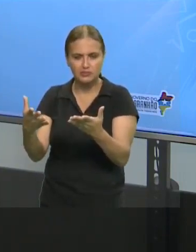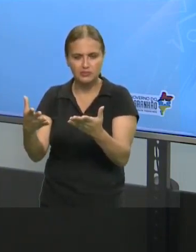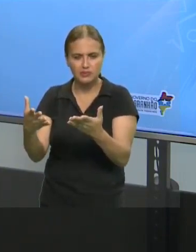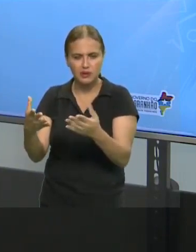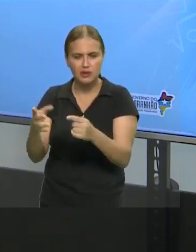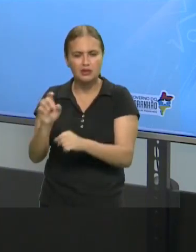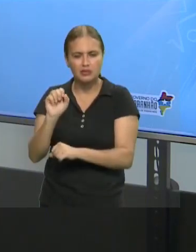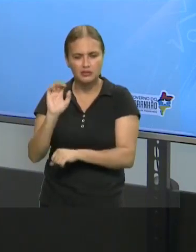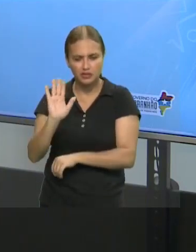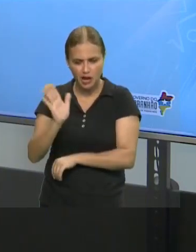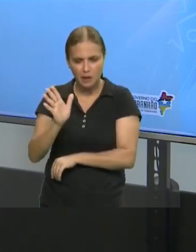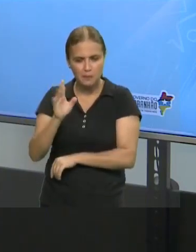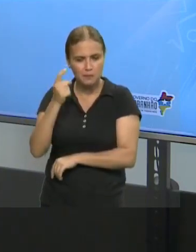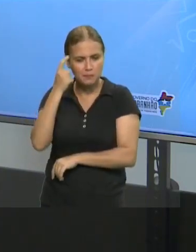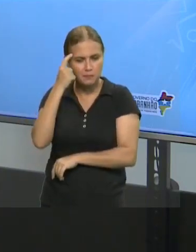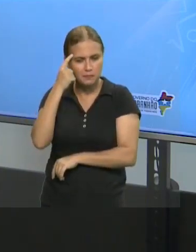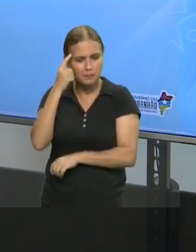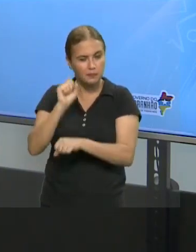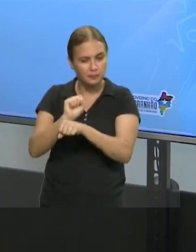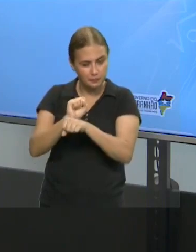pararam para pensar sobre isso?